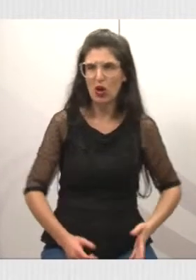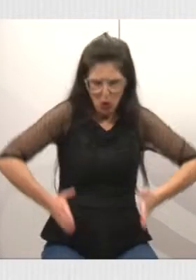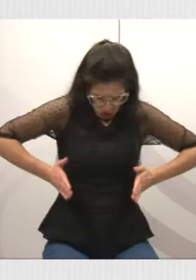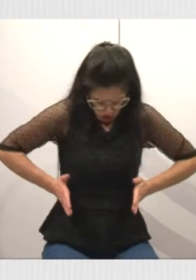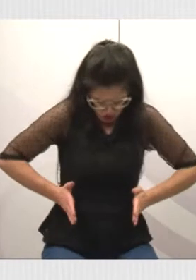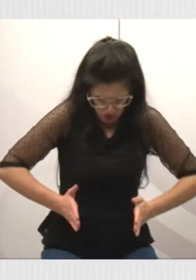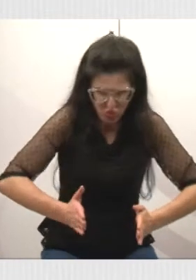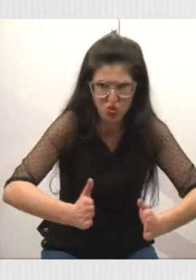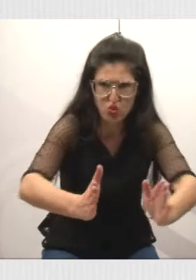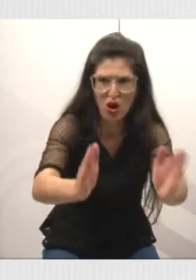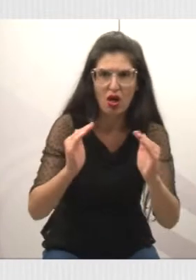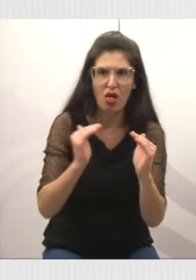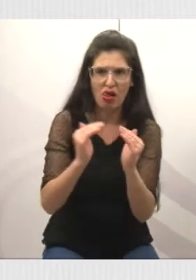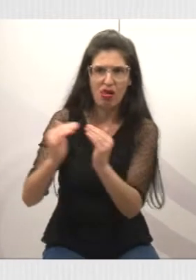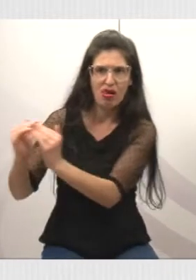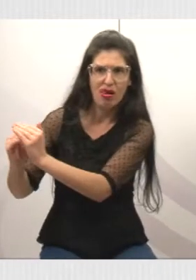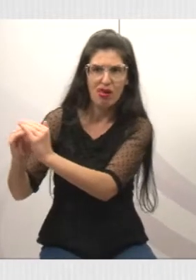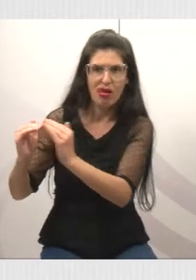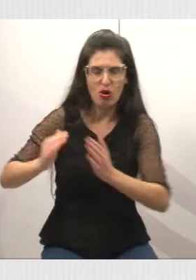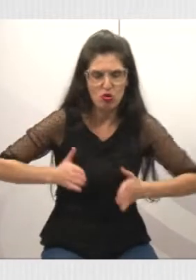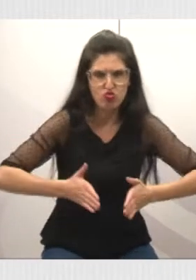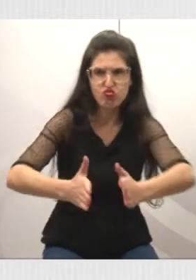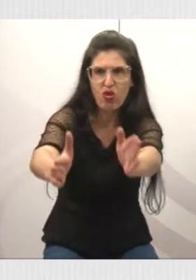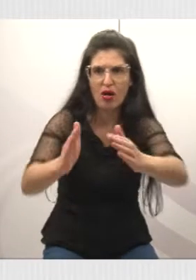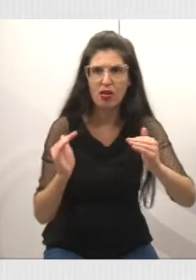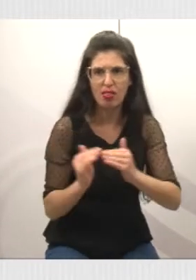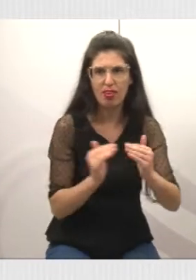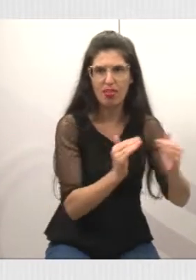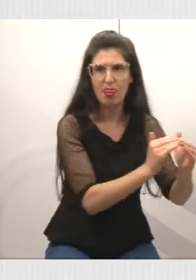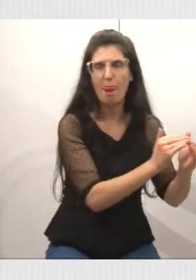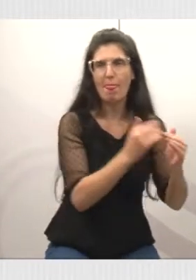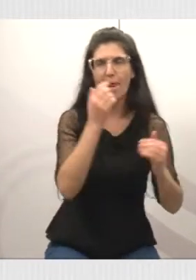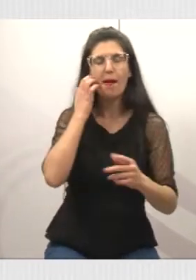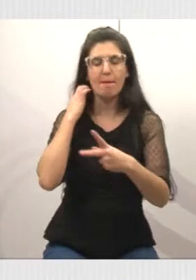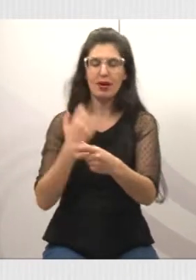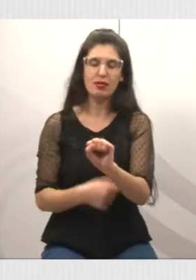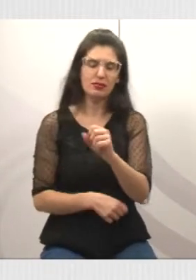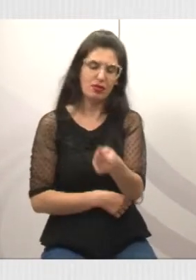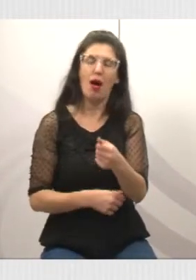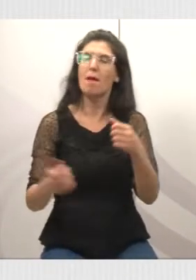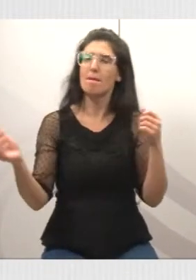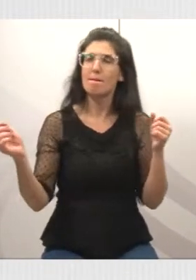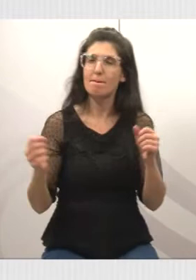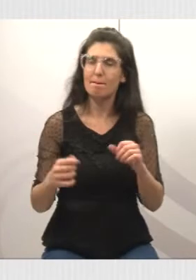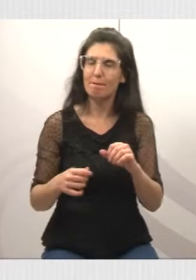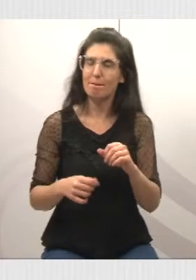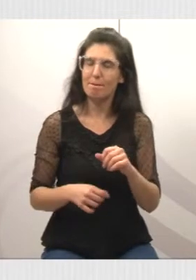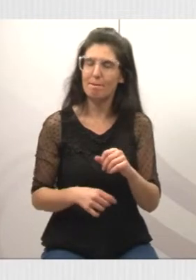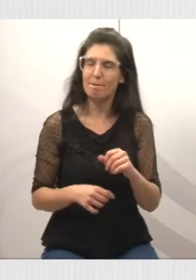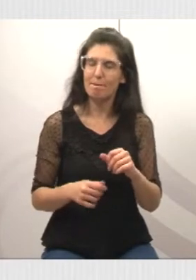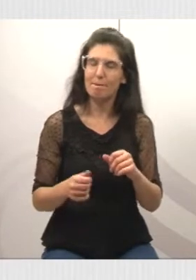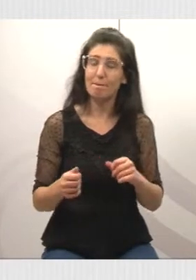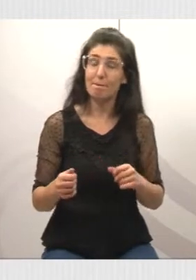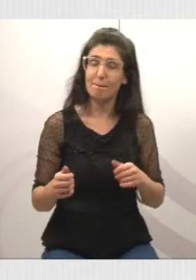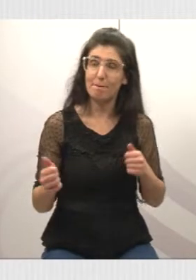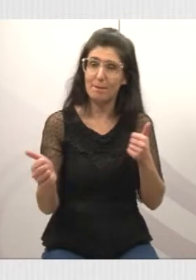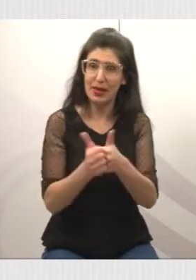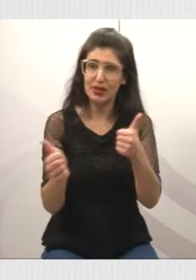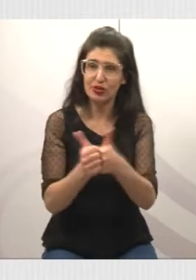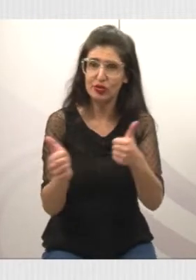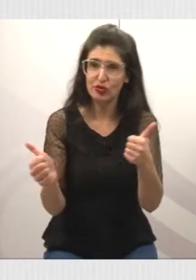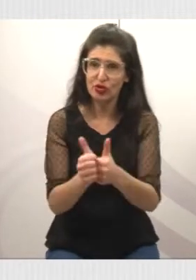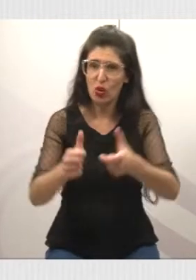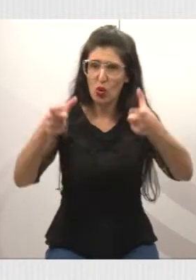ligação do Parque Santo Antônio com a região ali do cemitério do Parque Santo Antônio. Então nós vamos trabalhar no